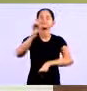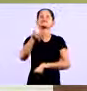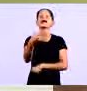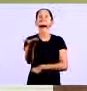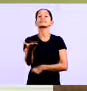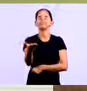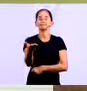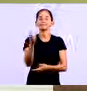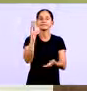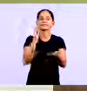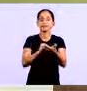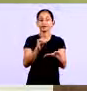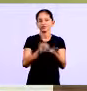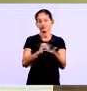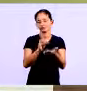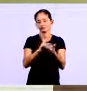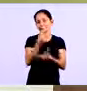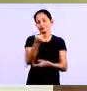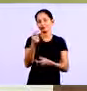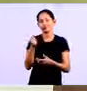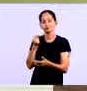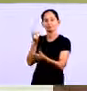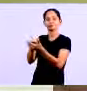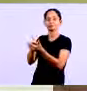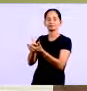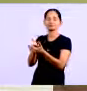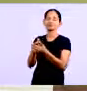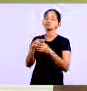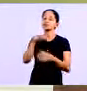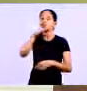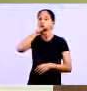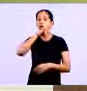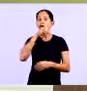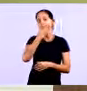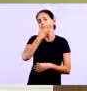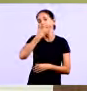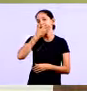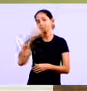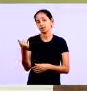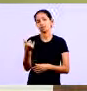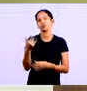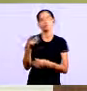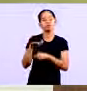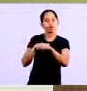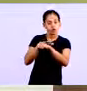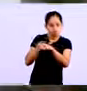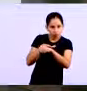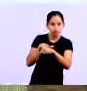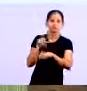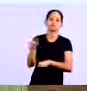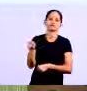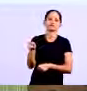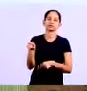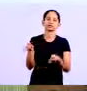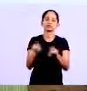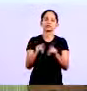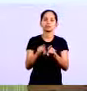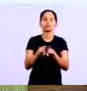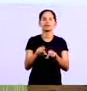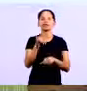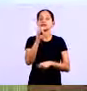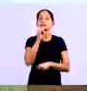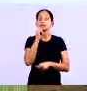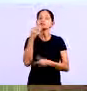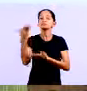passar por dificuldade também. certeza. E essa parceria de informação acaba estreitando a relação. Não, e um outro fato também muito importante é que essa